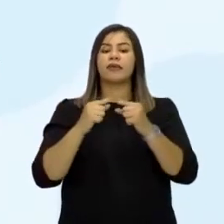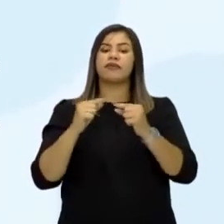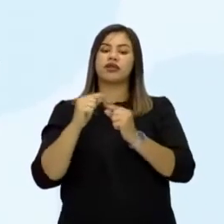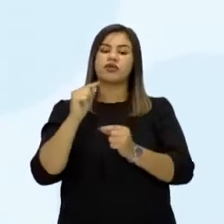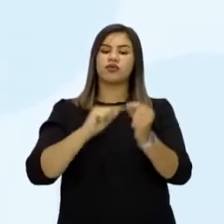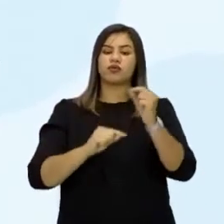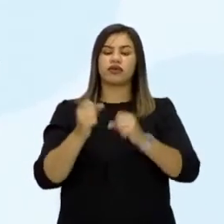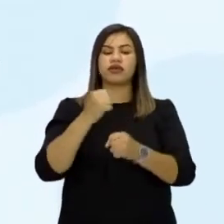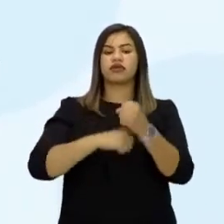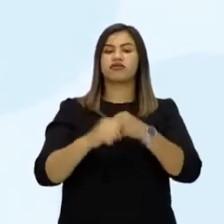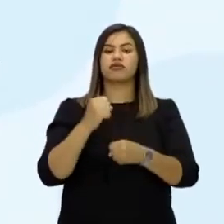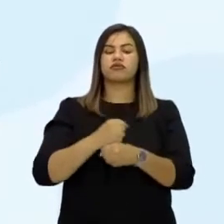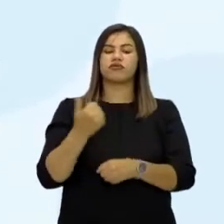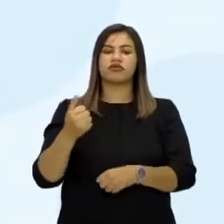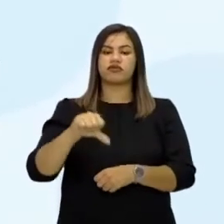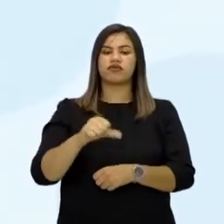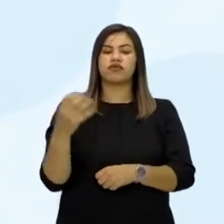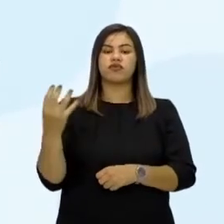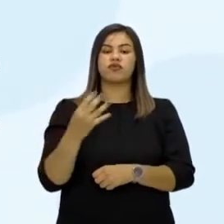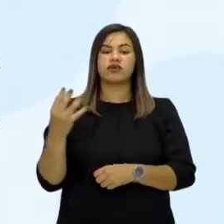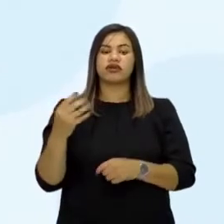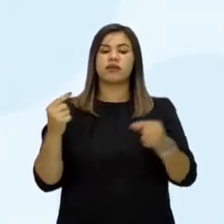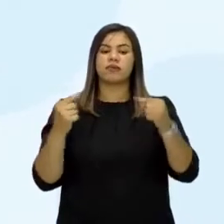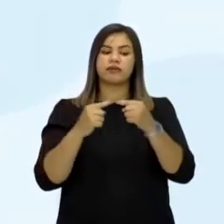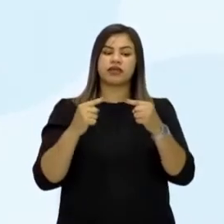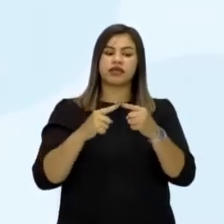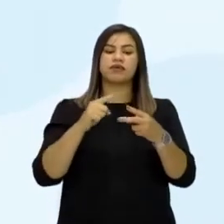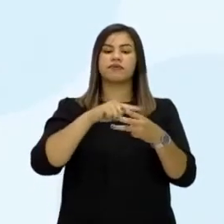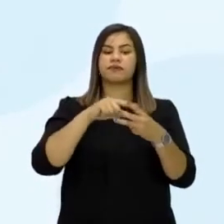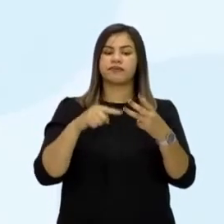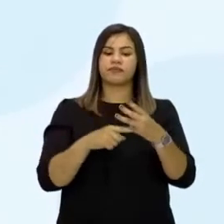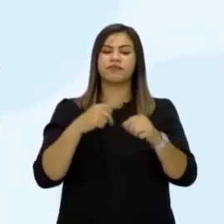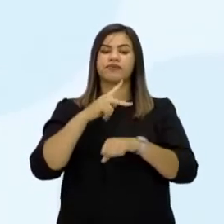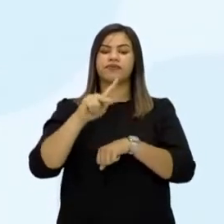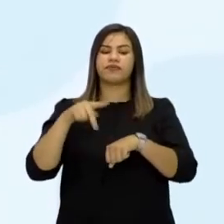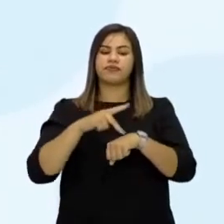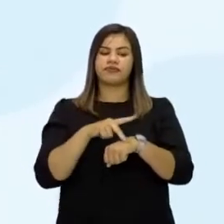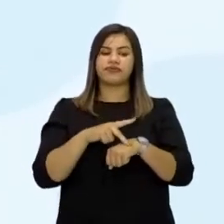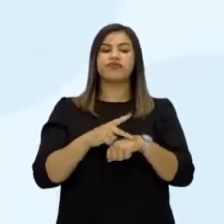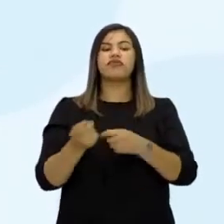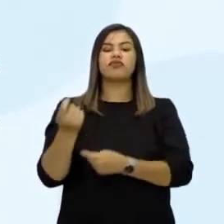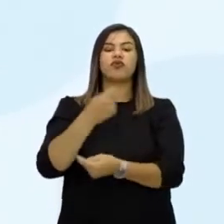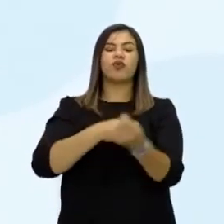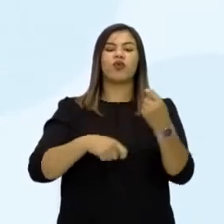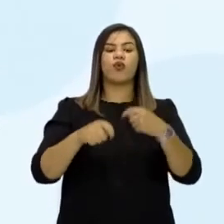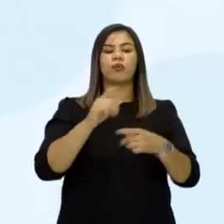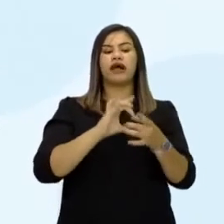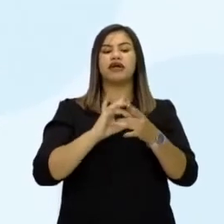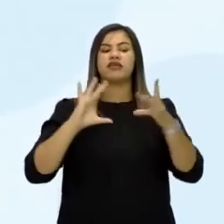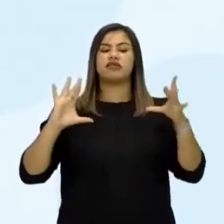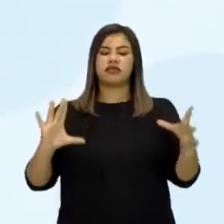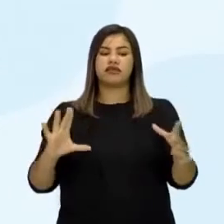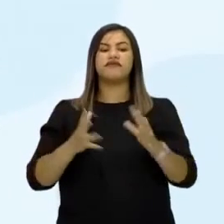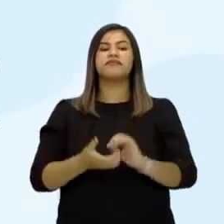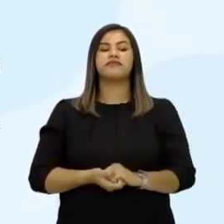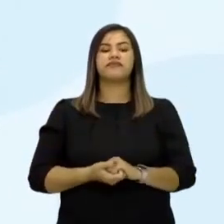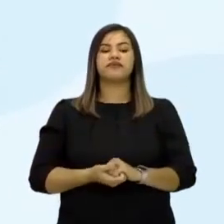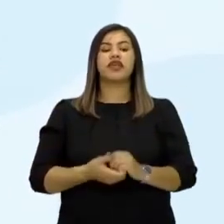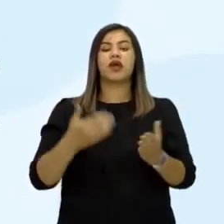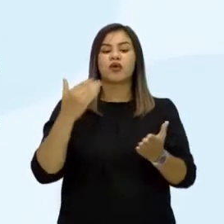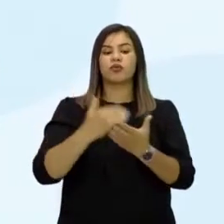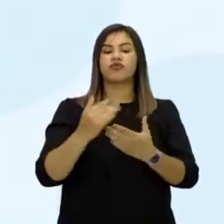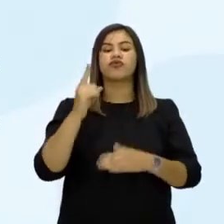Países Baixos, no caso a Holanda, e Luxemburgo, sendo inicialmente uma área de livre comércio entre esses três países.